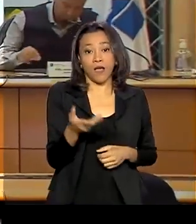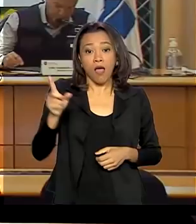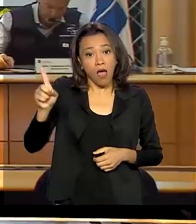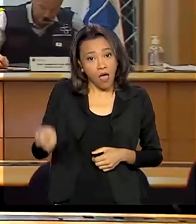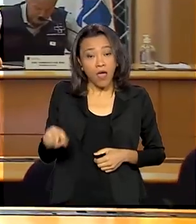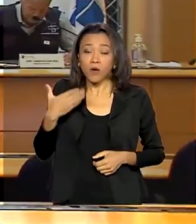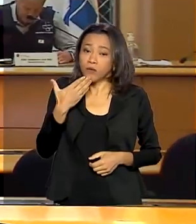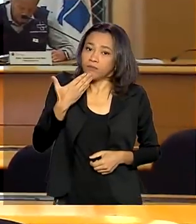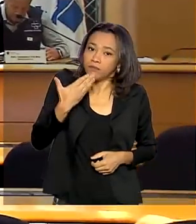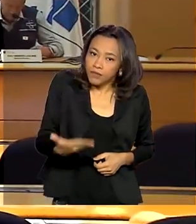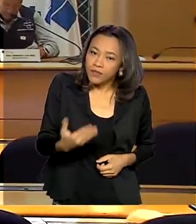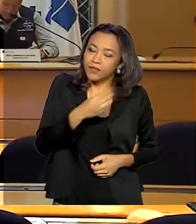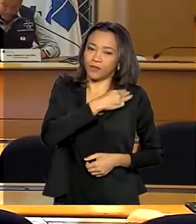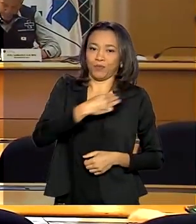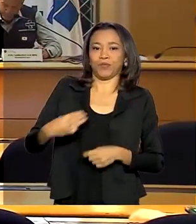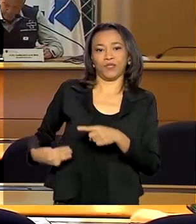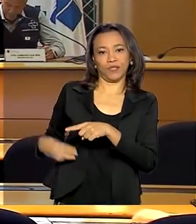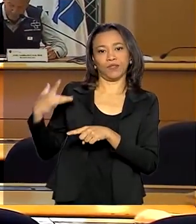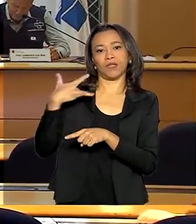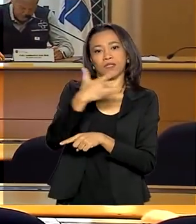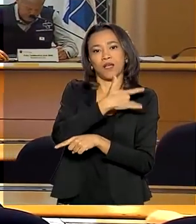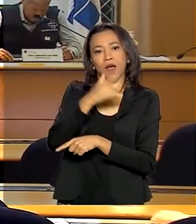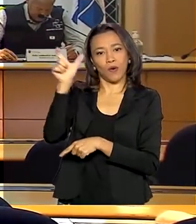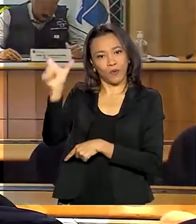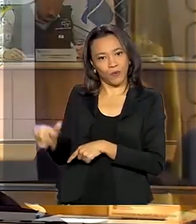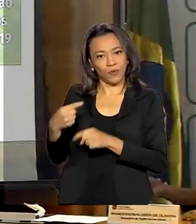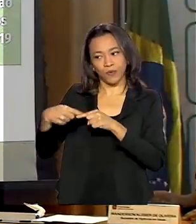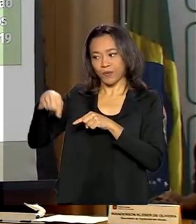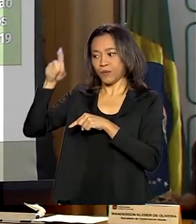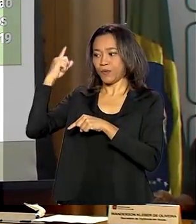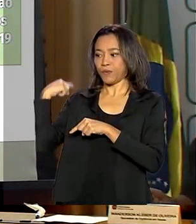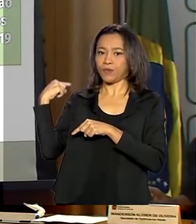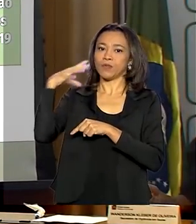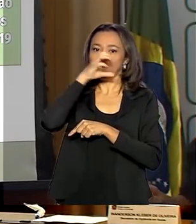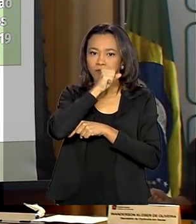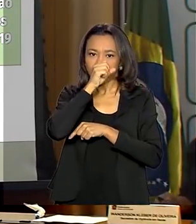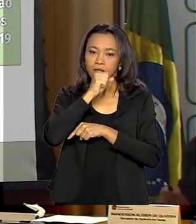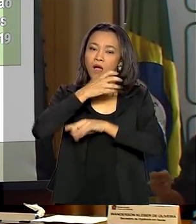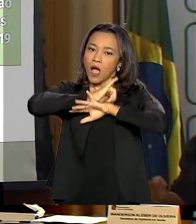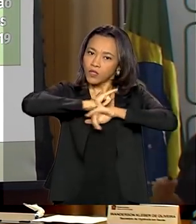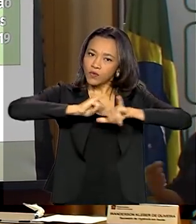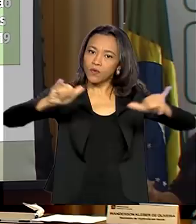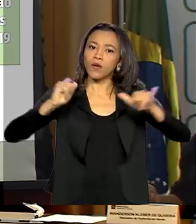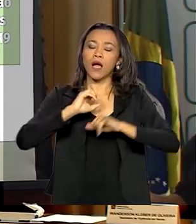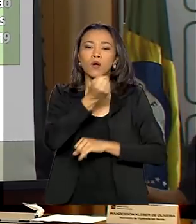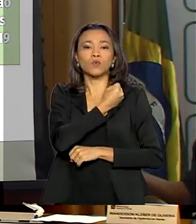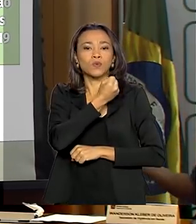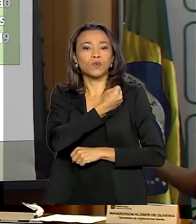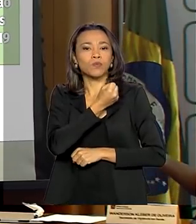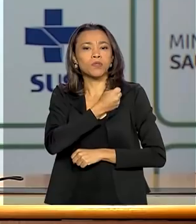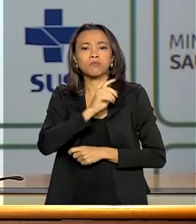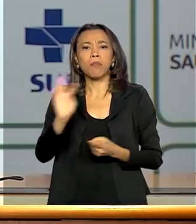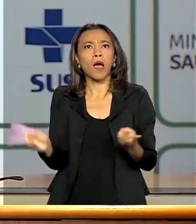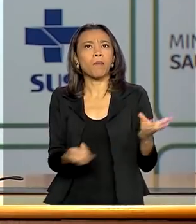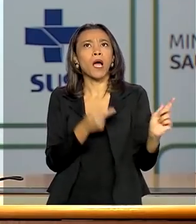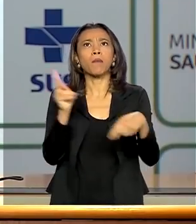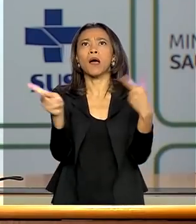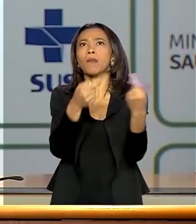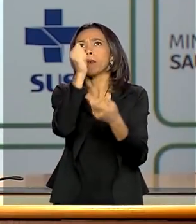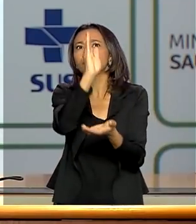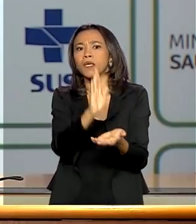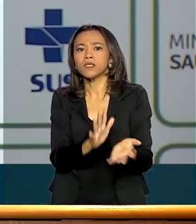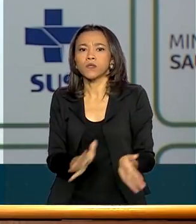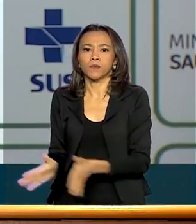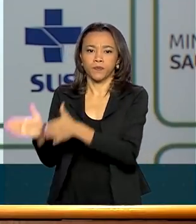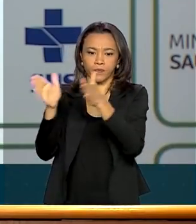foi o apelo do ministro da Saúde no último fim de semana ao divulgar o balanço dos números da doença no Brasil. Nós vamos andar